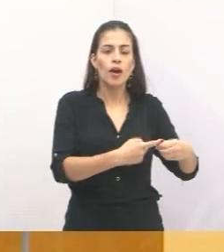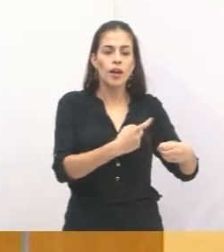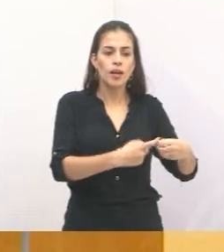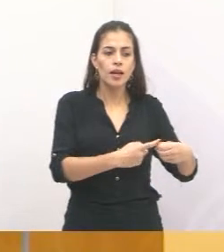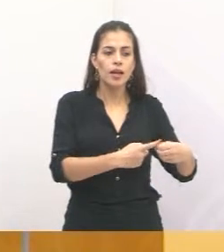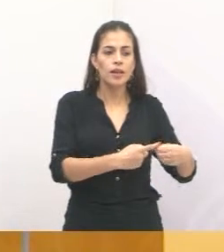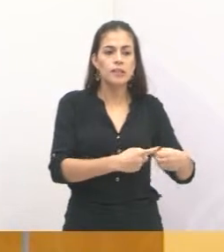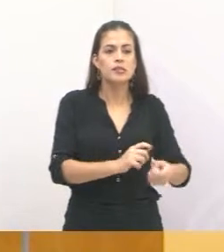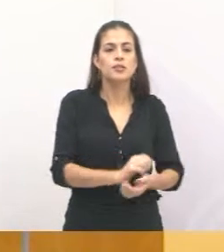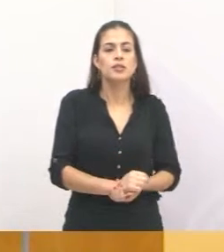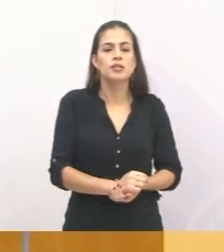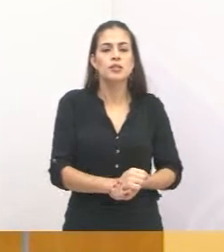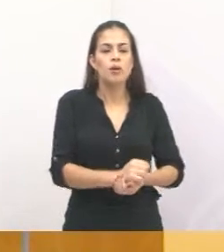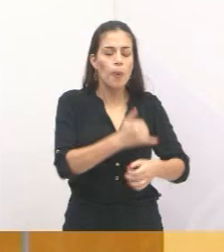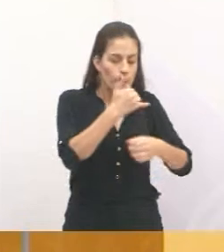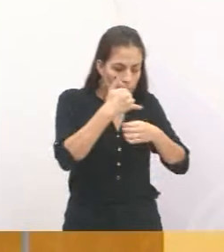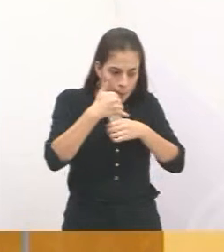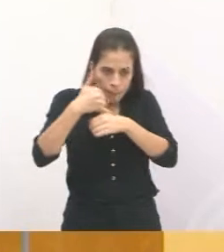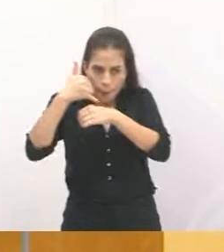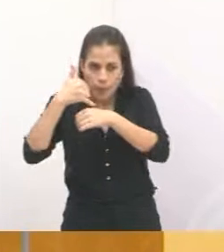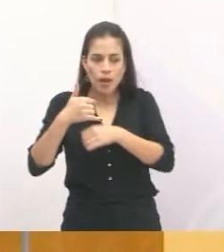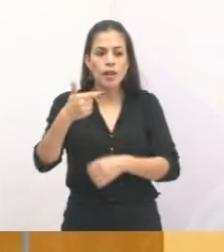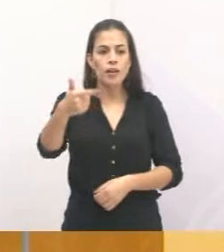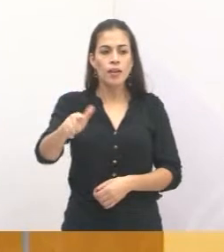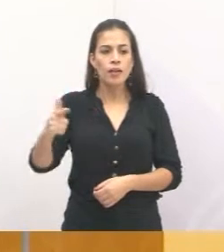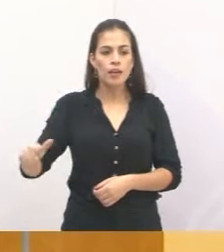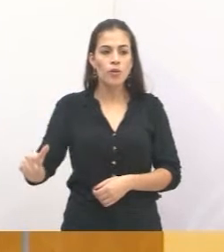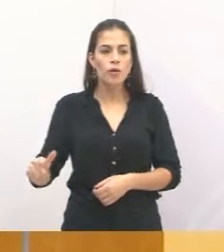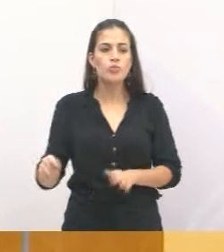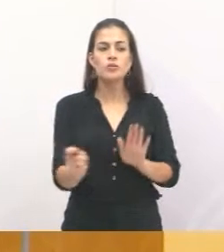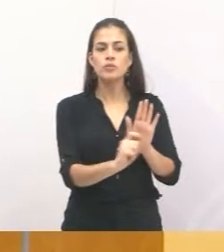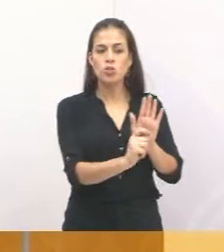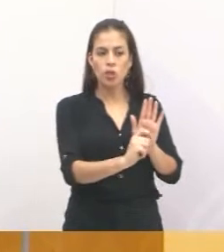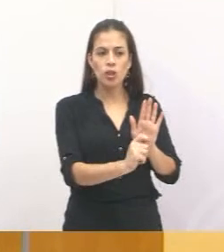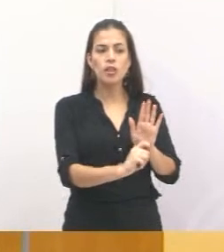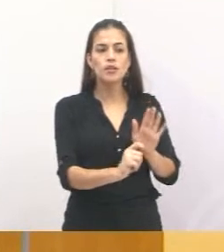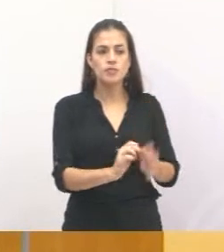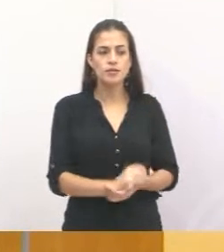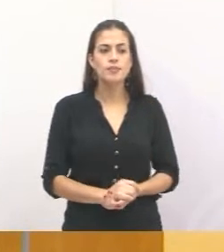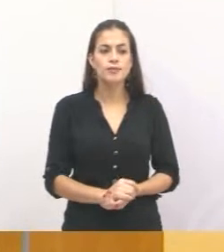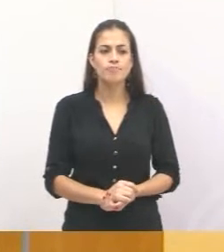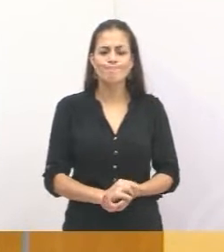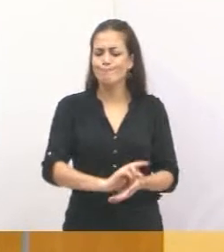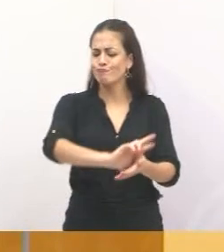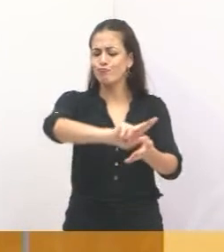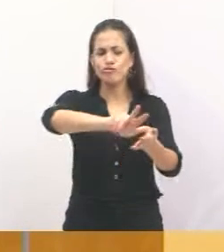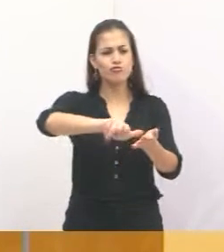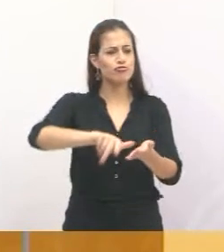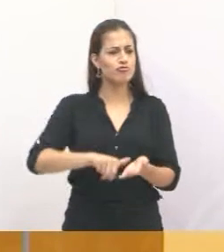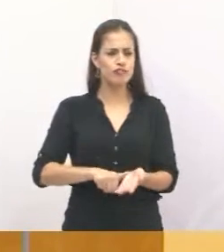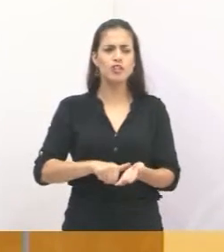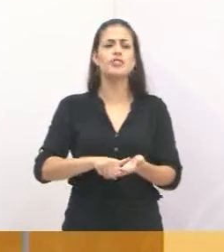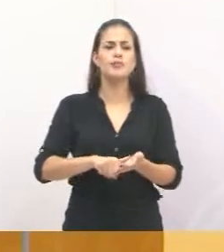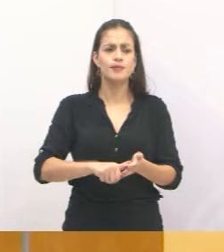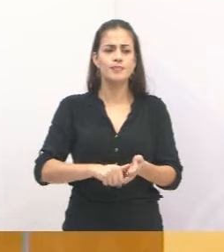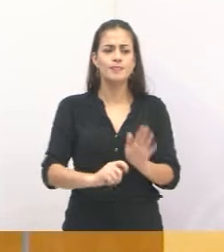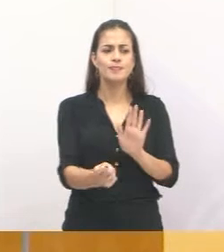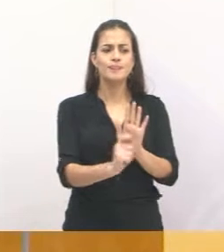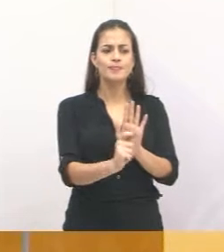tipos de droga. E existem vários tipos de drogas, lícitas e ilícitas, vários tipos.